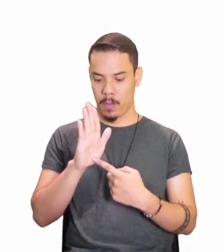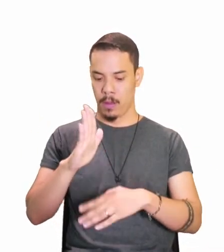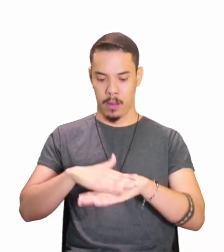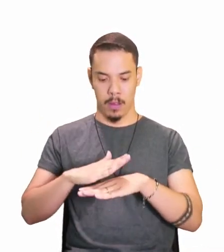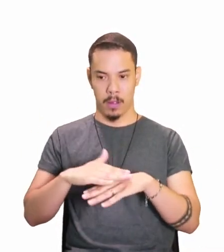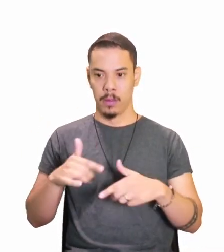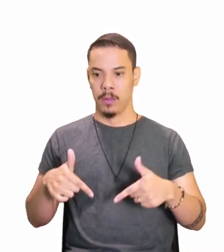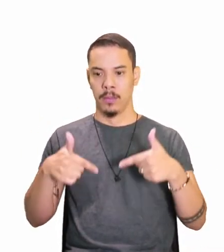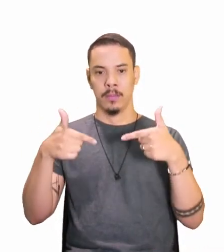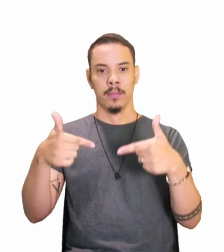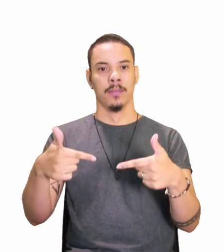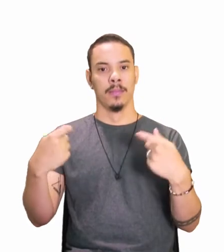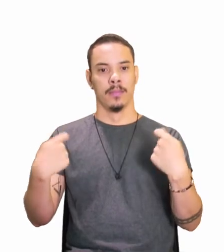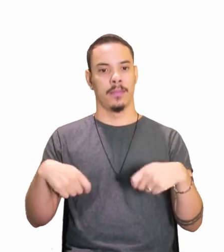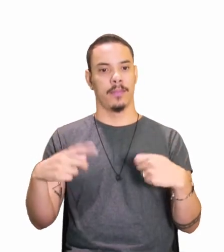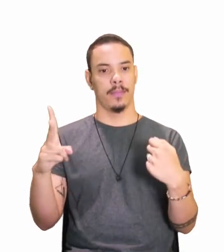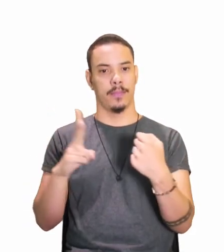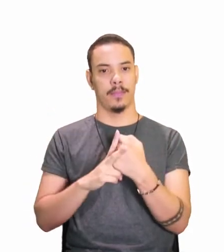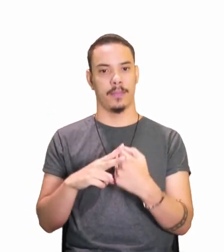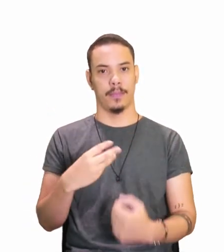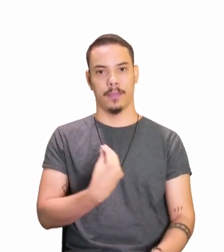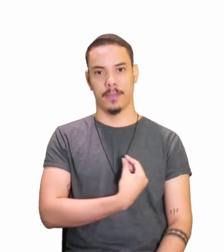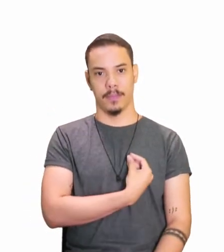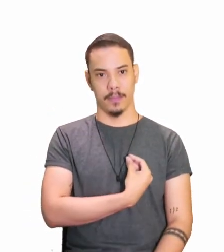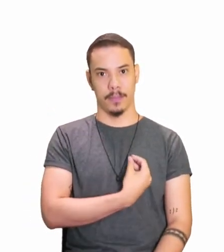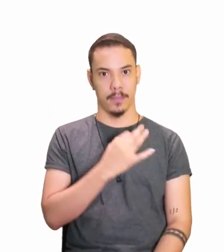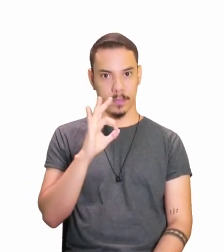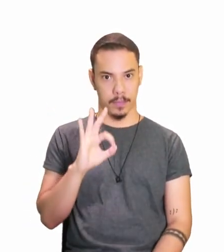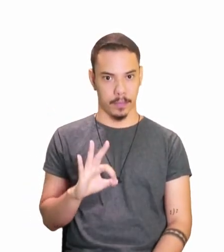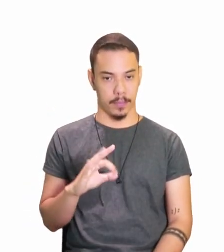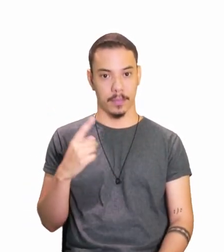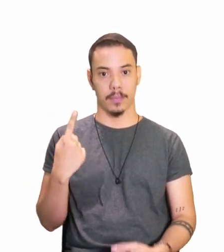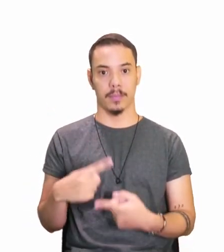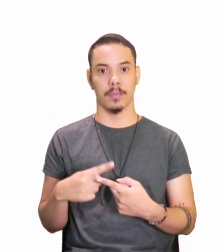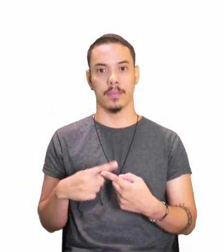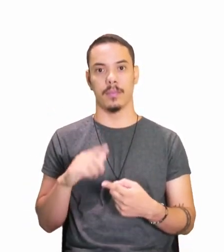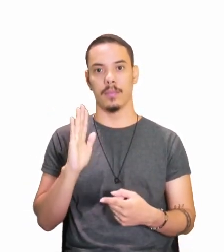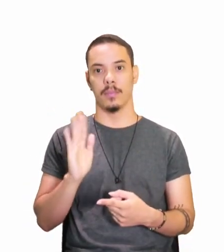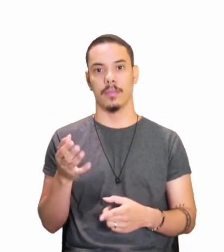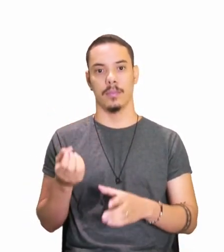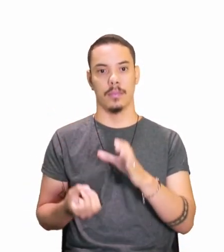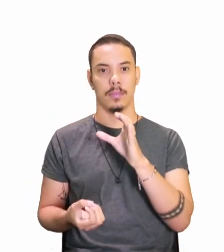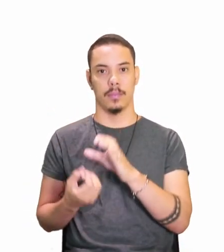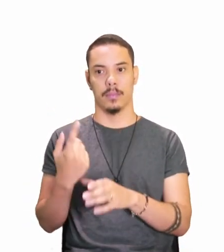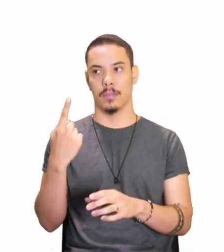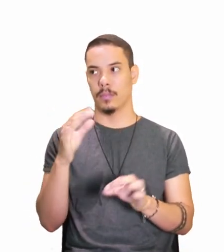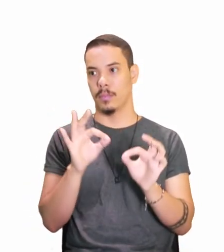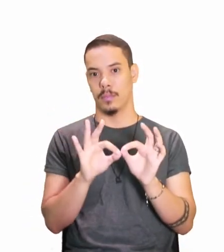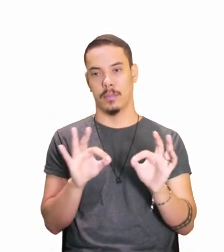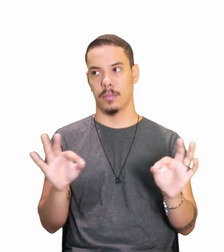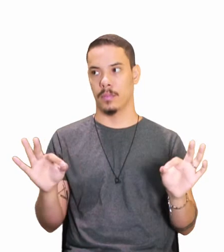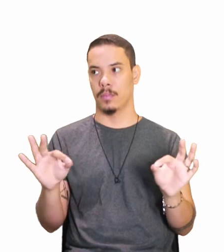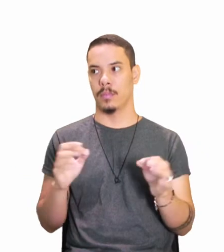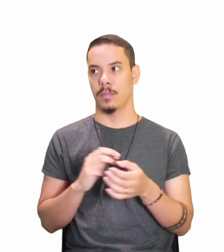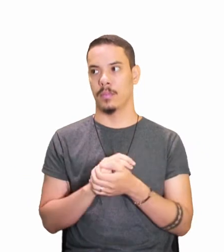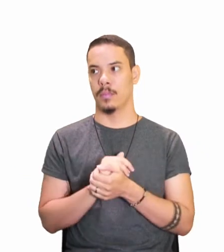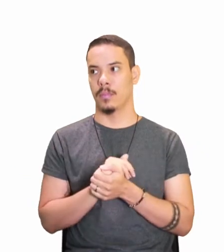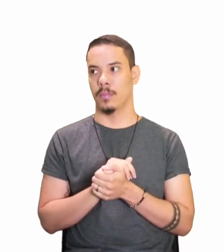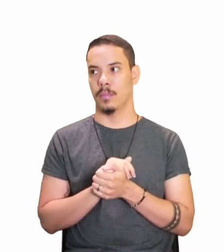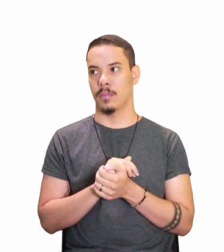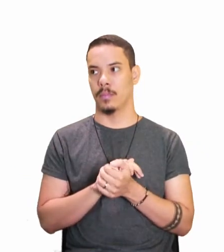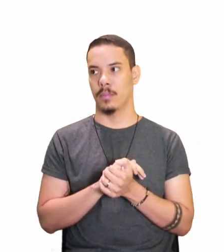aí, precisa o quê? O verbo está presente, porque já forma o quê? Uma oração, tá certo?